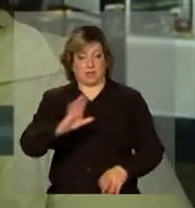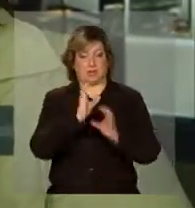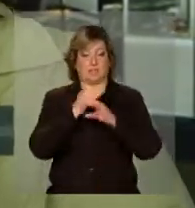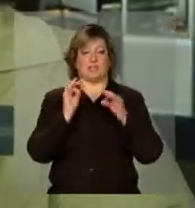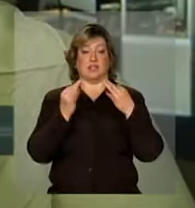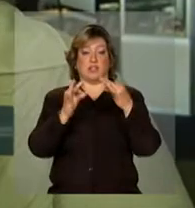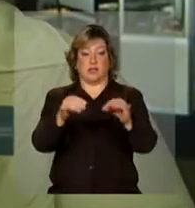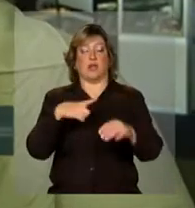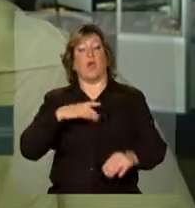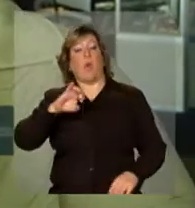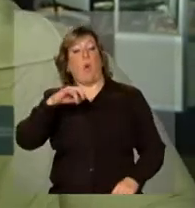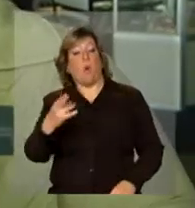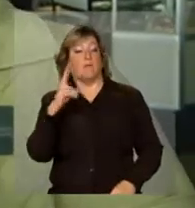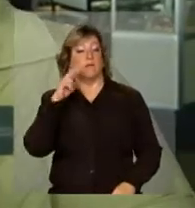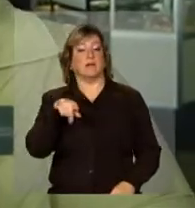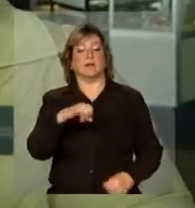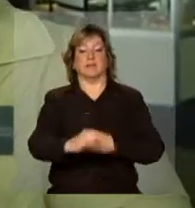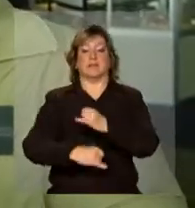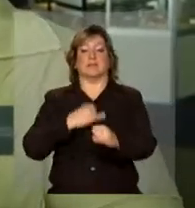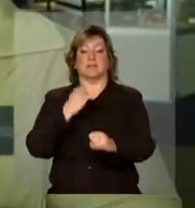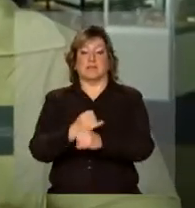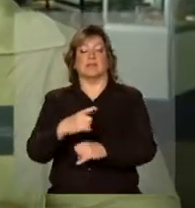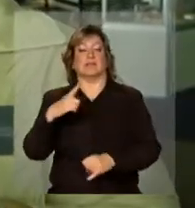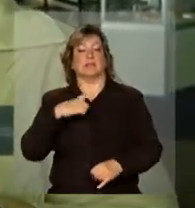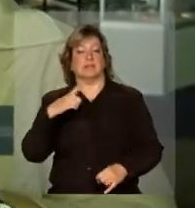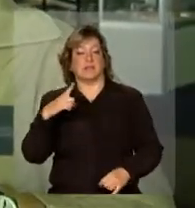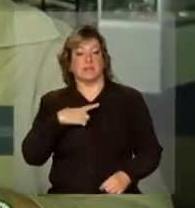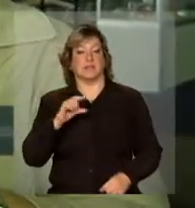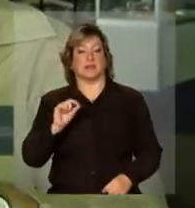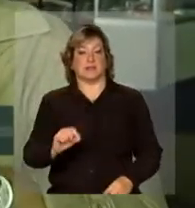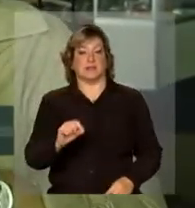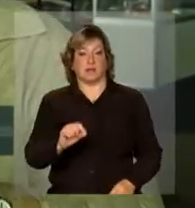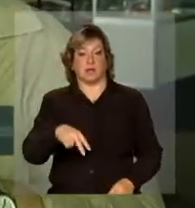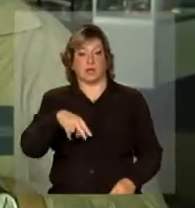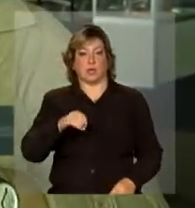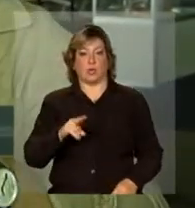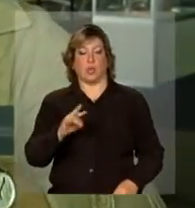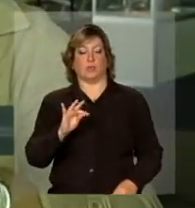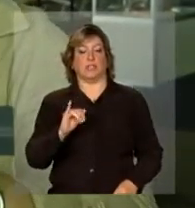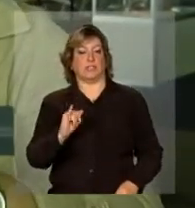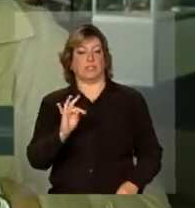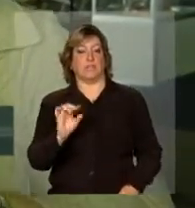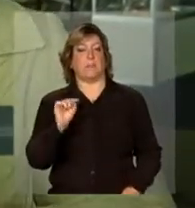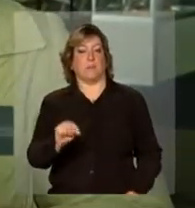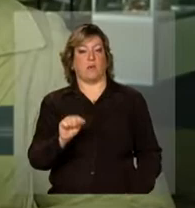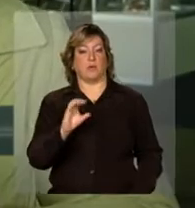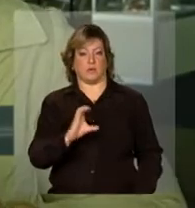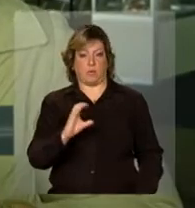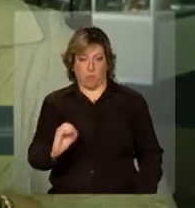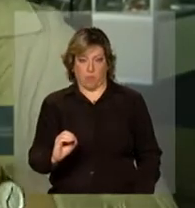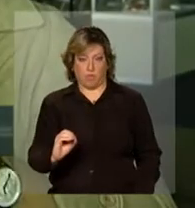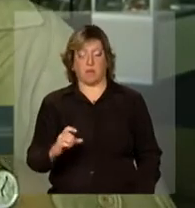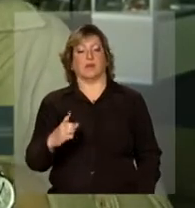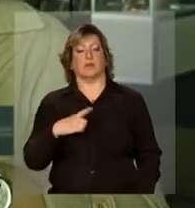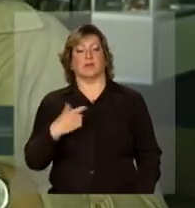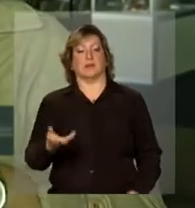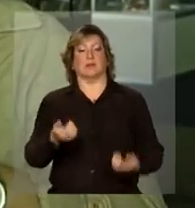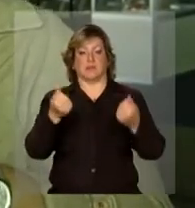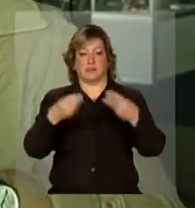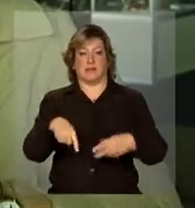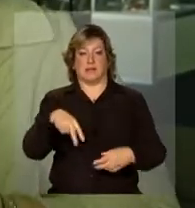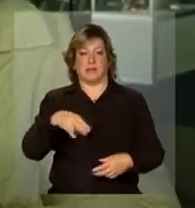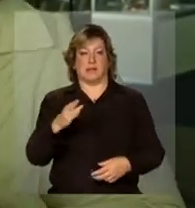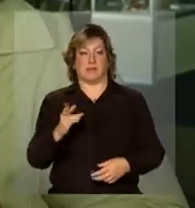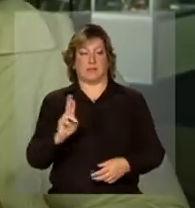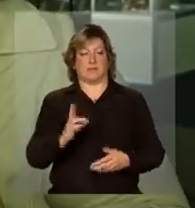Tecnologia ou acessar a rede social na internet, o endereço é noteit.co. Carolina Monteiro,